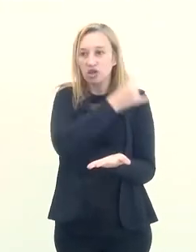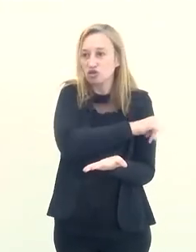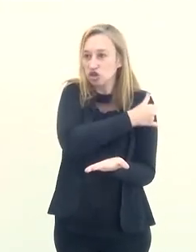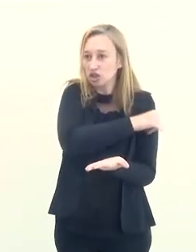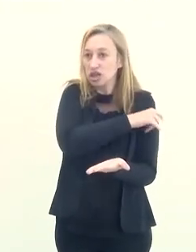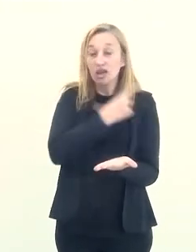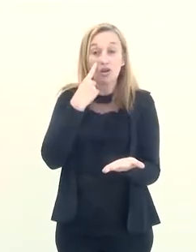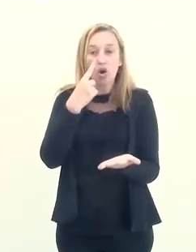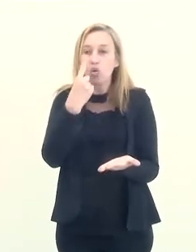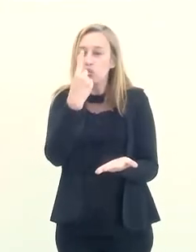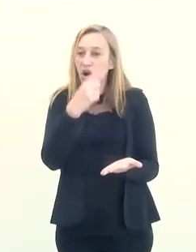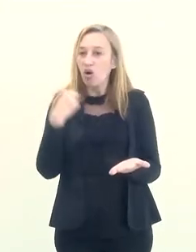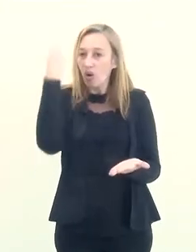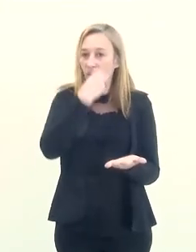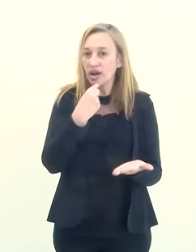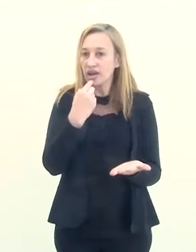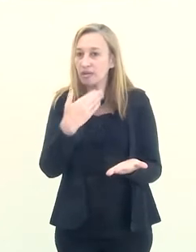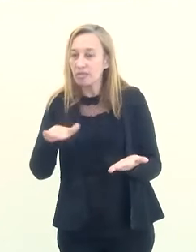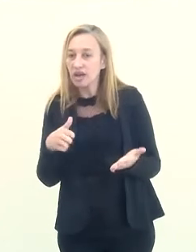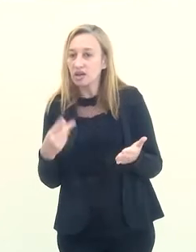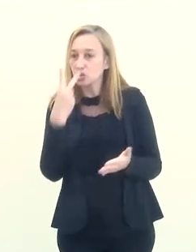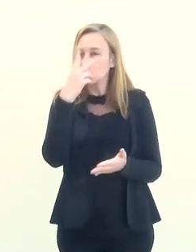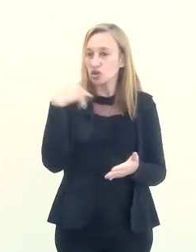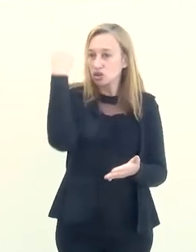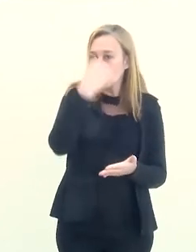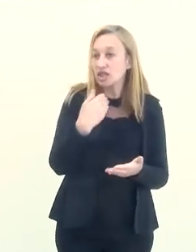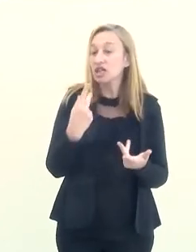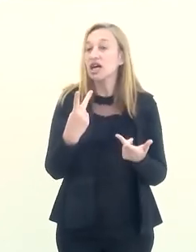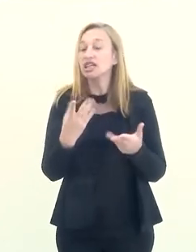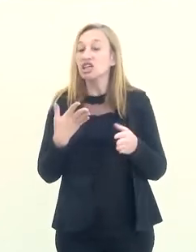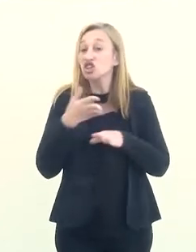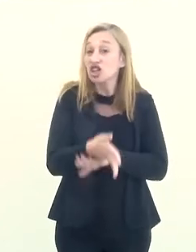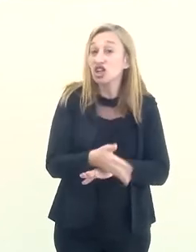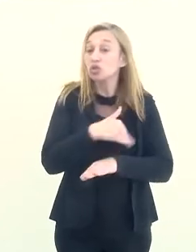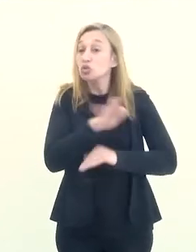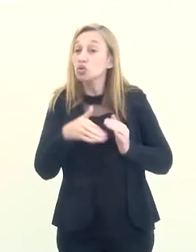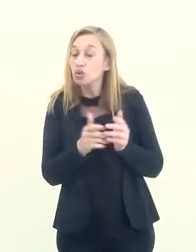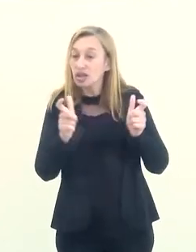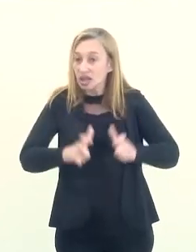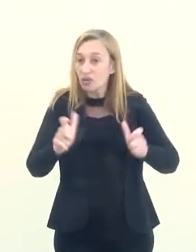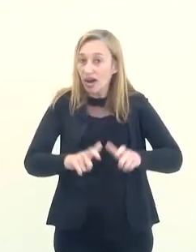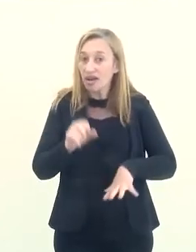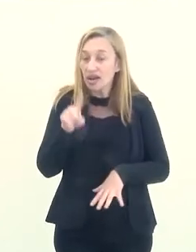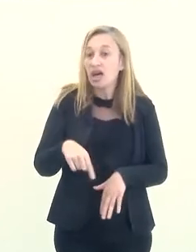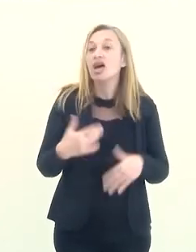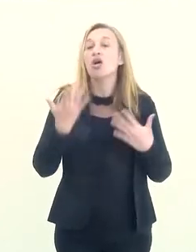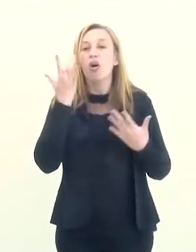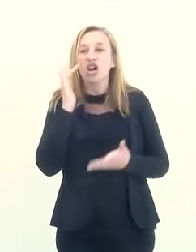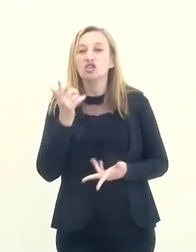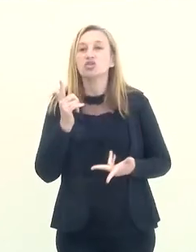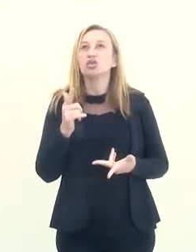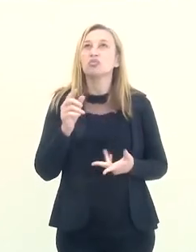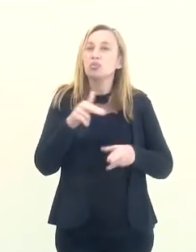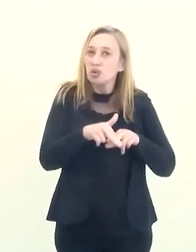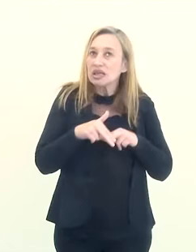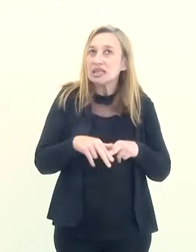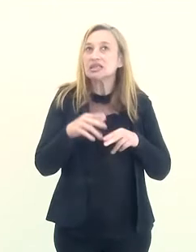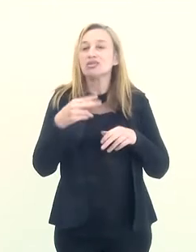horas, você está atingindo todo aquele público ali. Eu acho que é por isso que a nossa expectativa